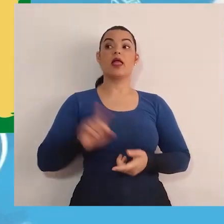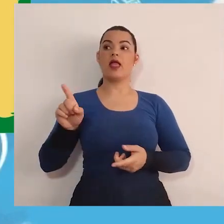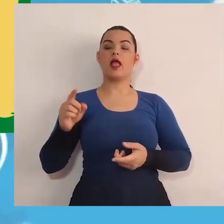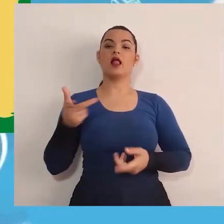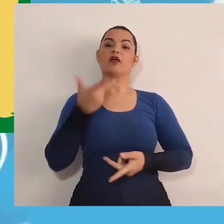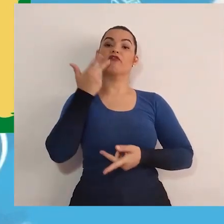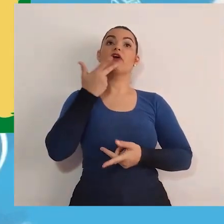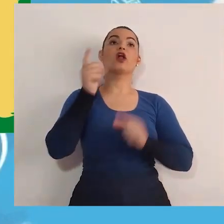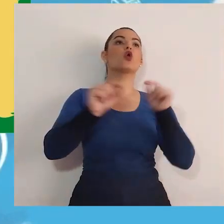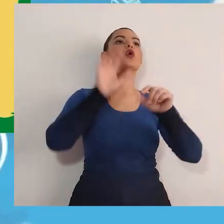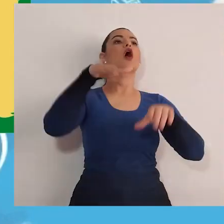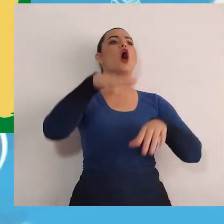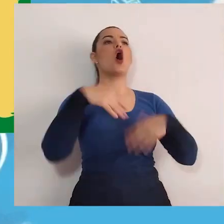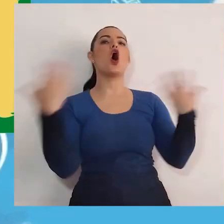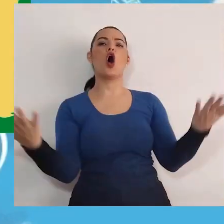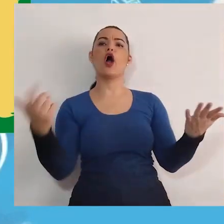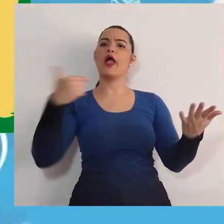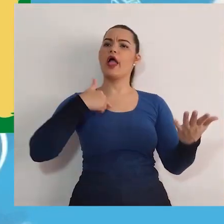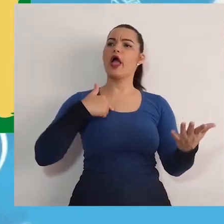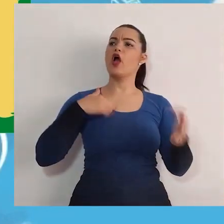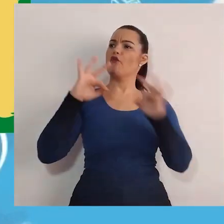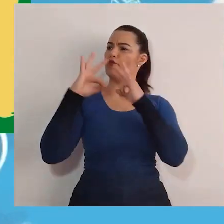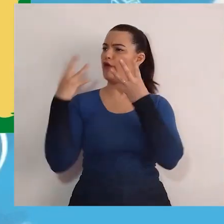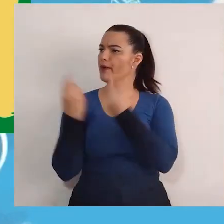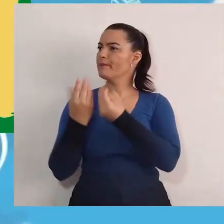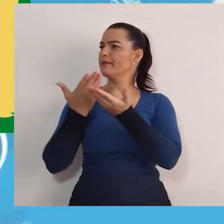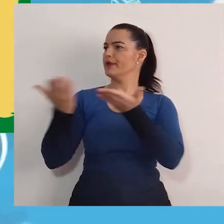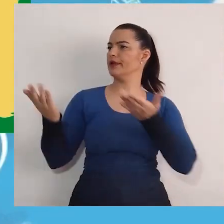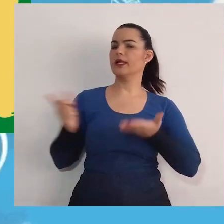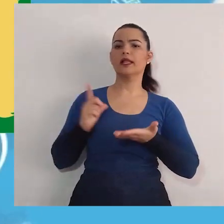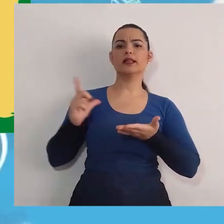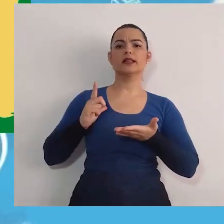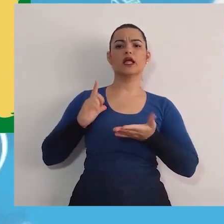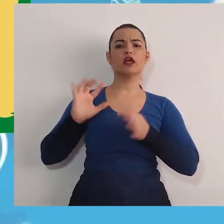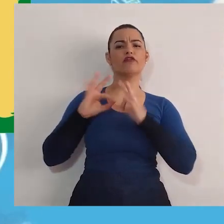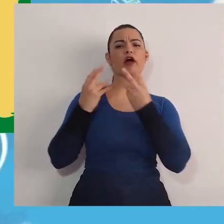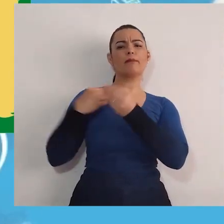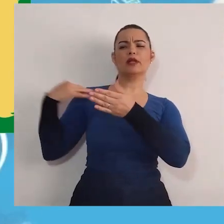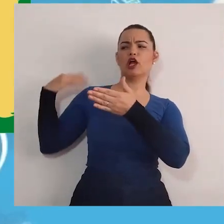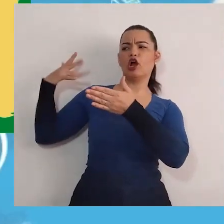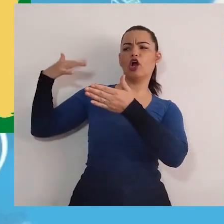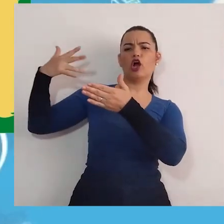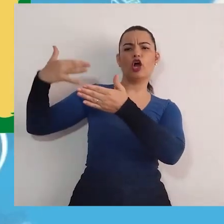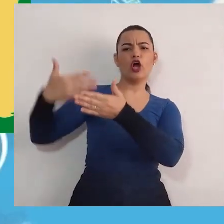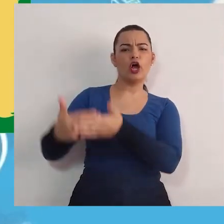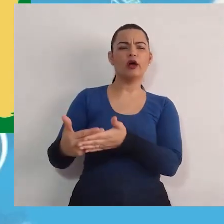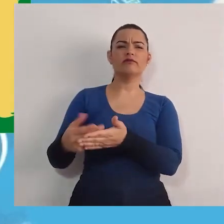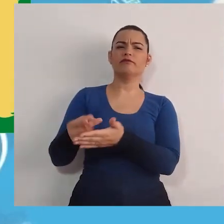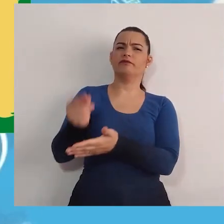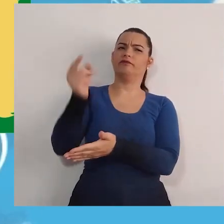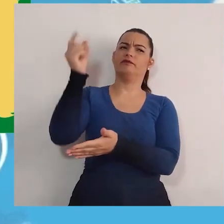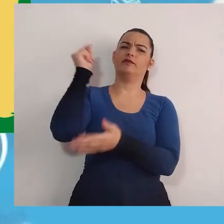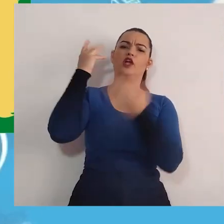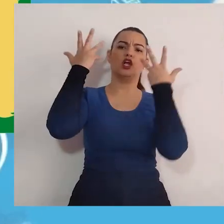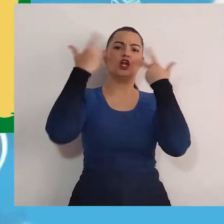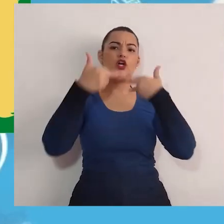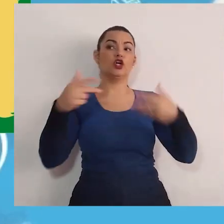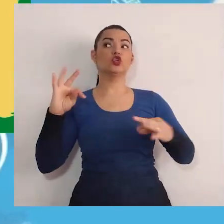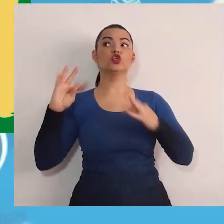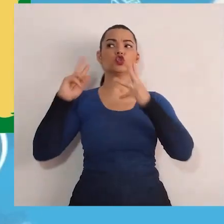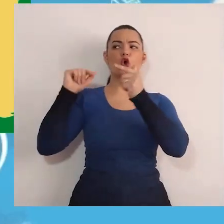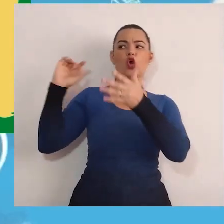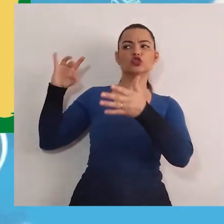Caros súditos, Sou um leão de família. Venho de uma linhagem antiga de leões. Todos